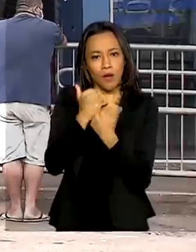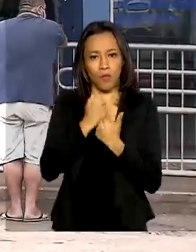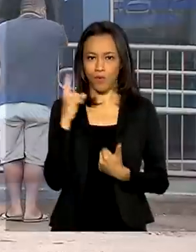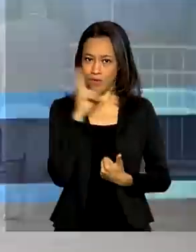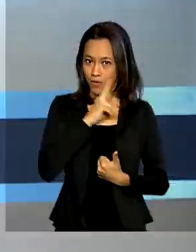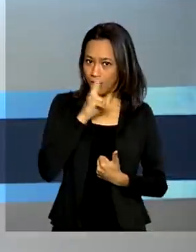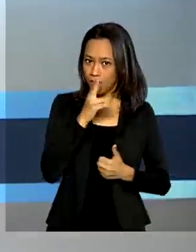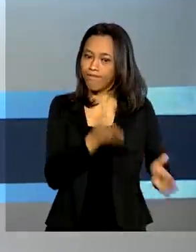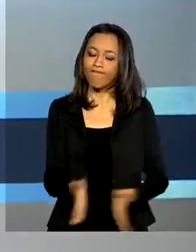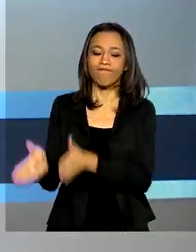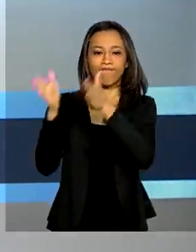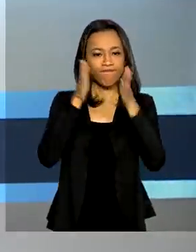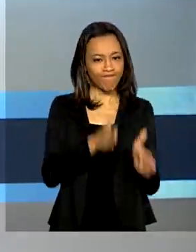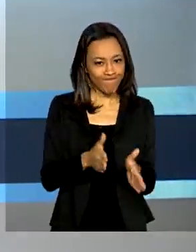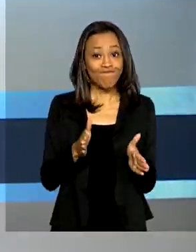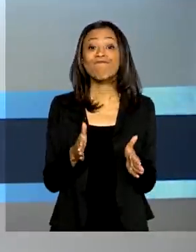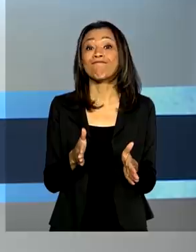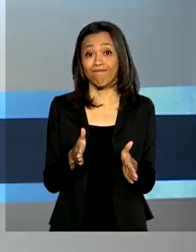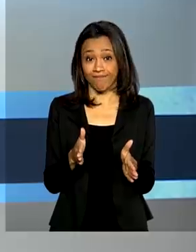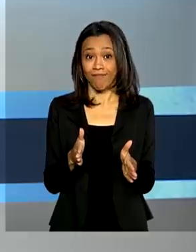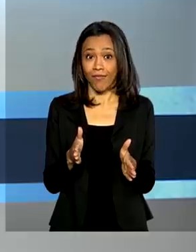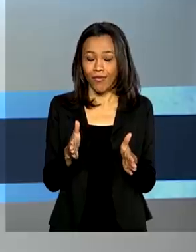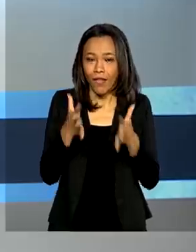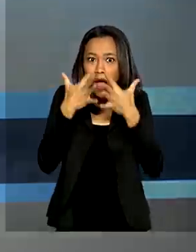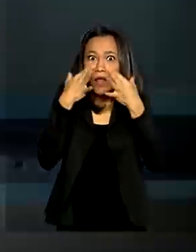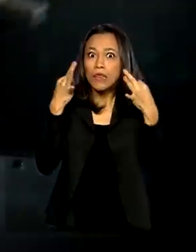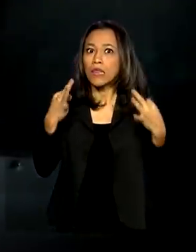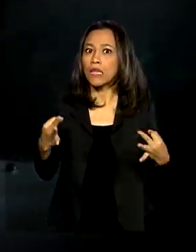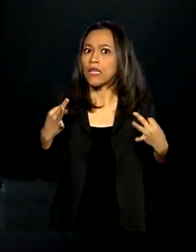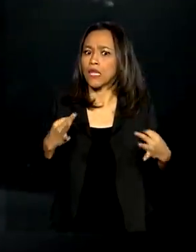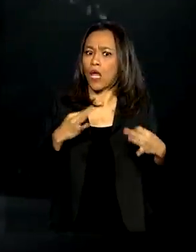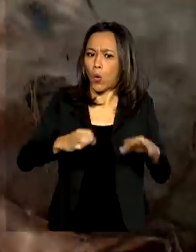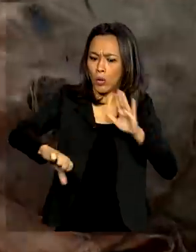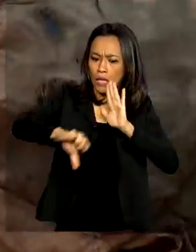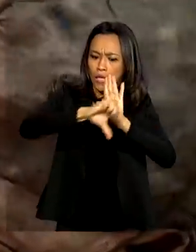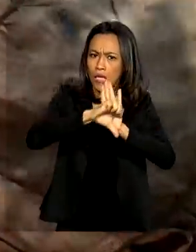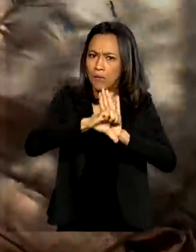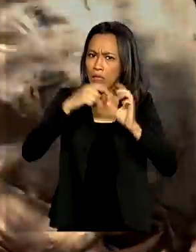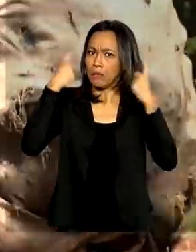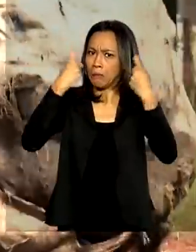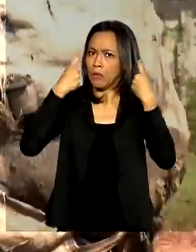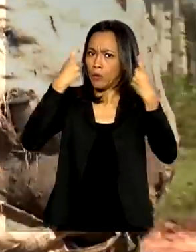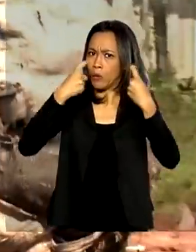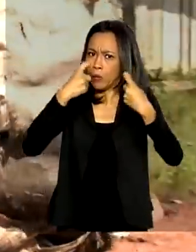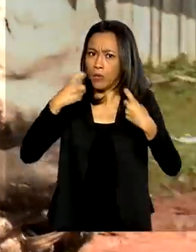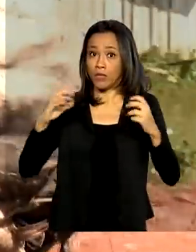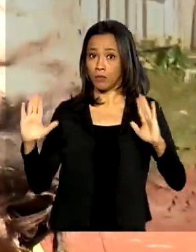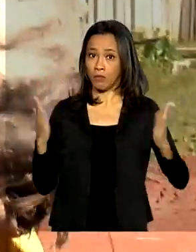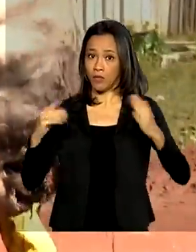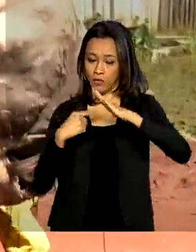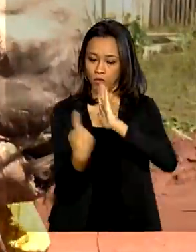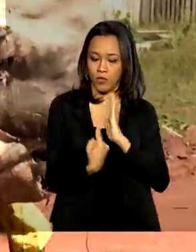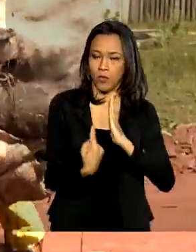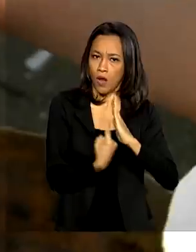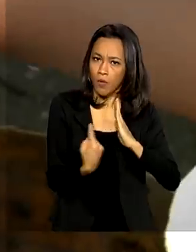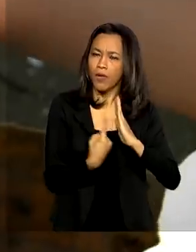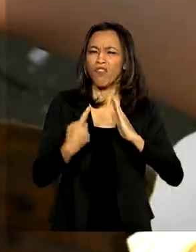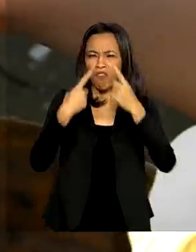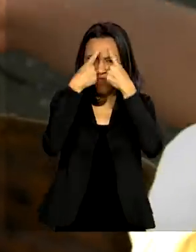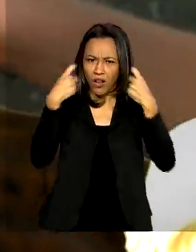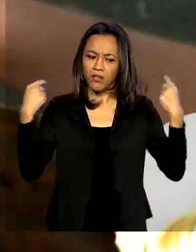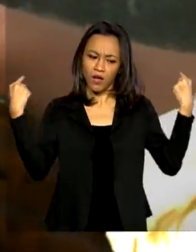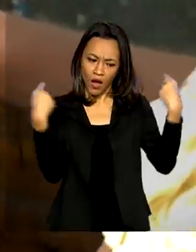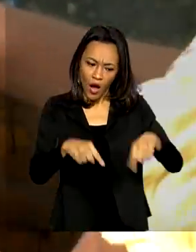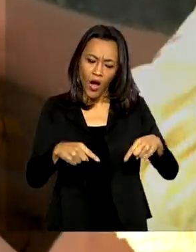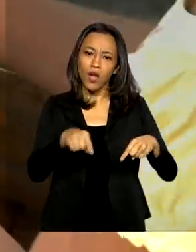emergencial. E veja também, alerta para um crime que preocupa em tempos de isolamento social, a violência contra a